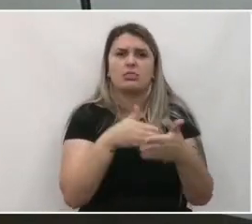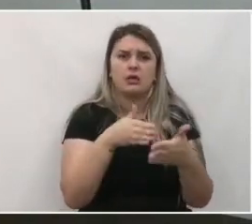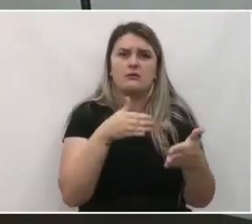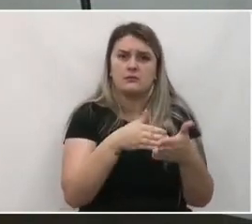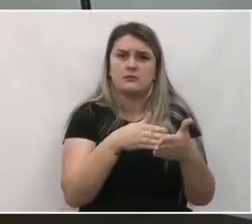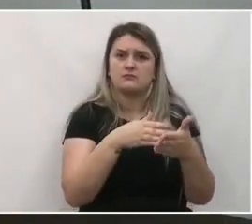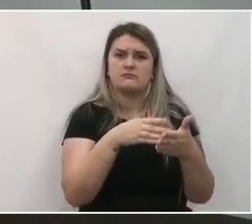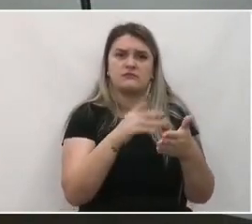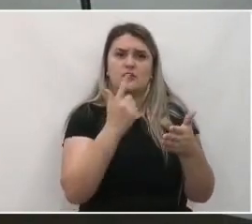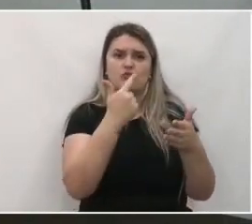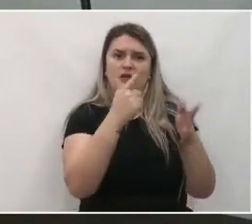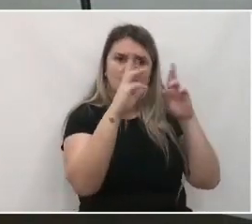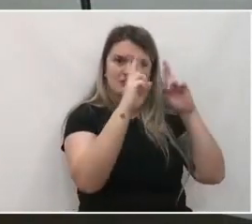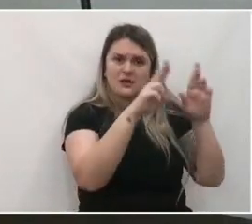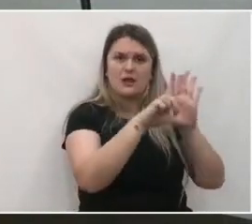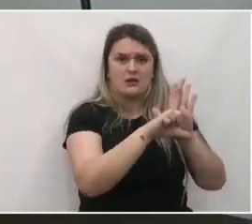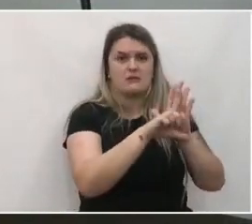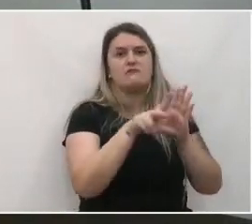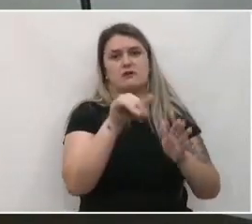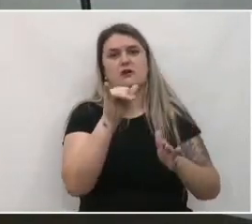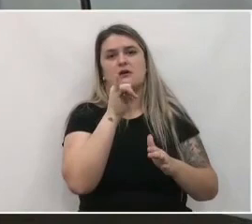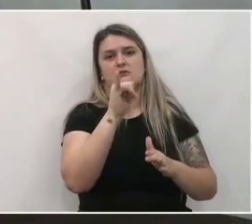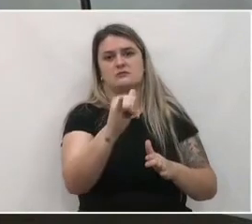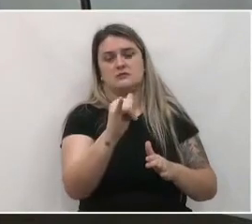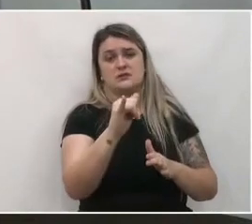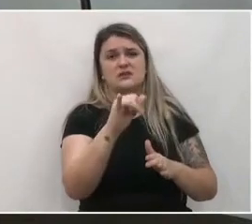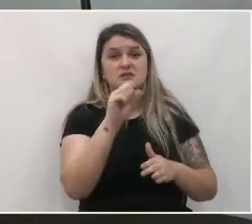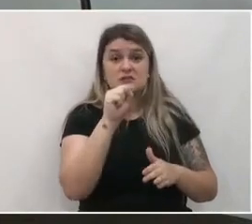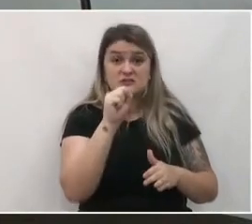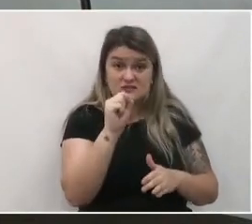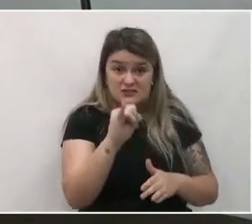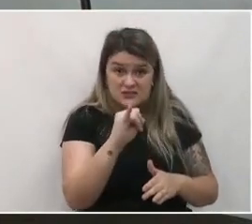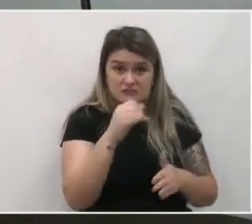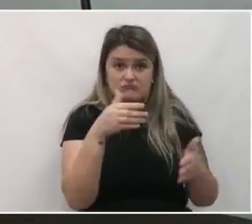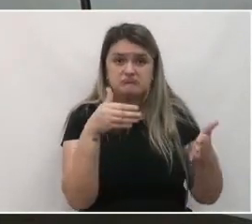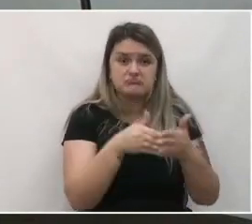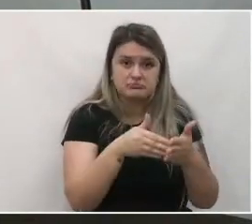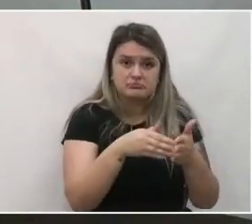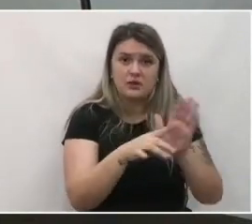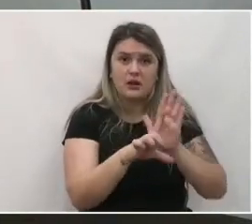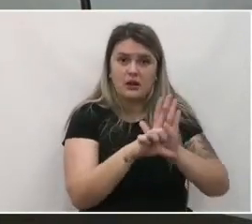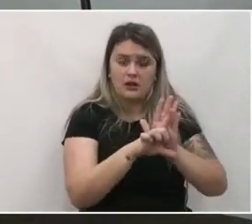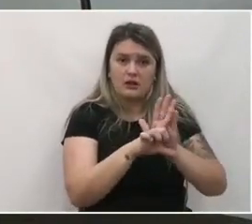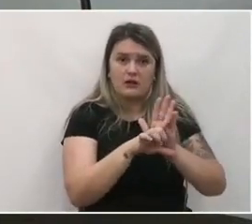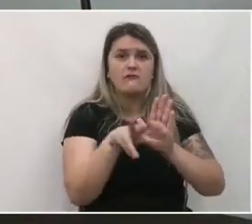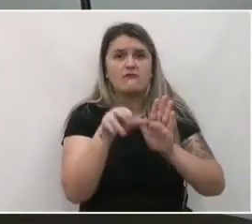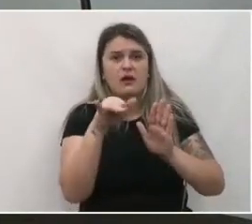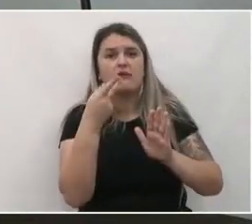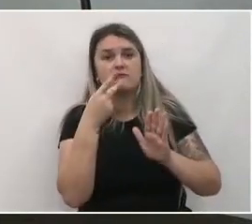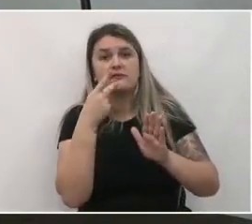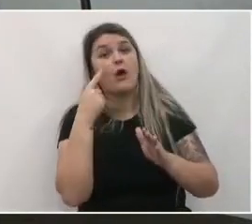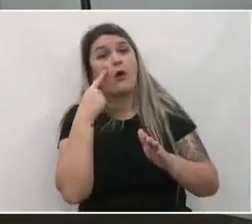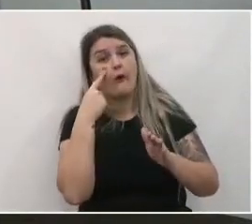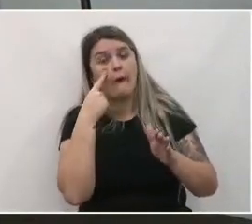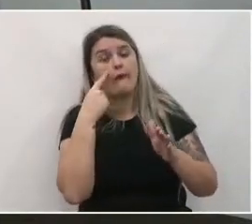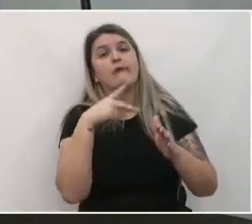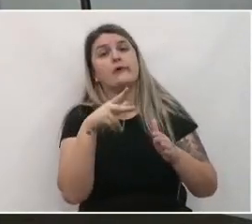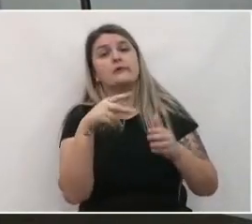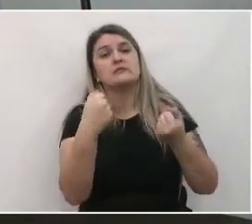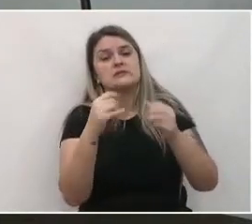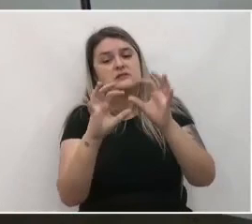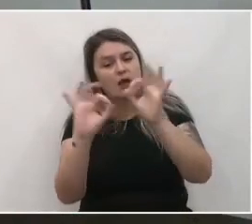legal, nós iremos dizer, se não houver um impedimento legal, nós iremos recomendar